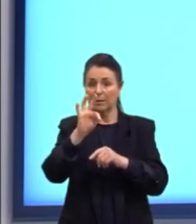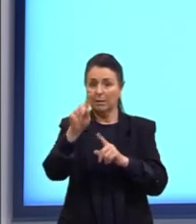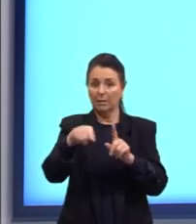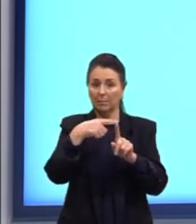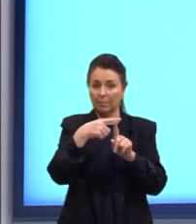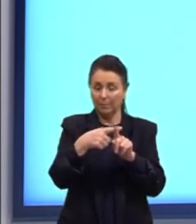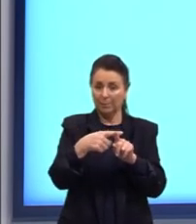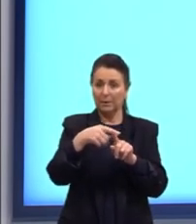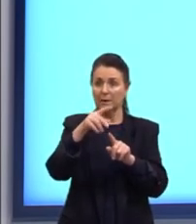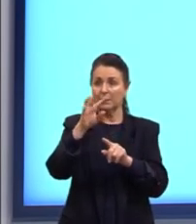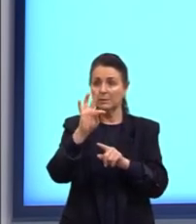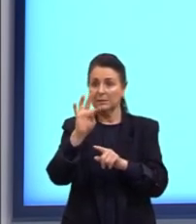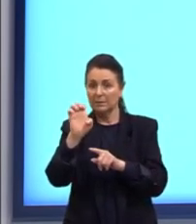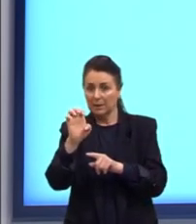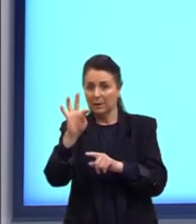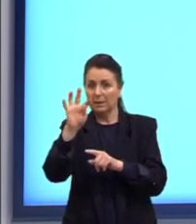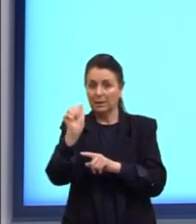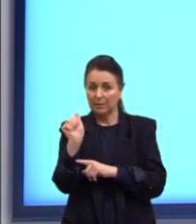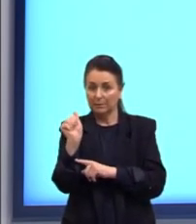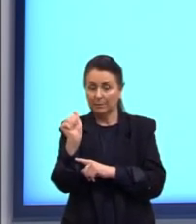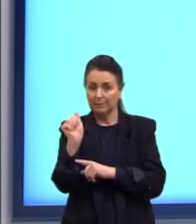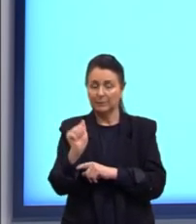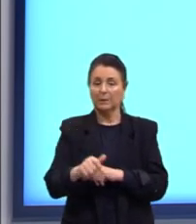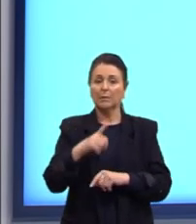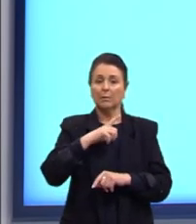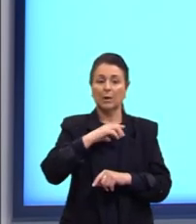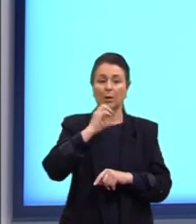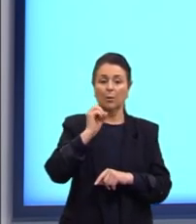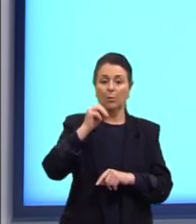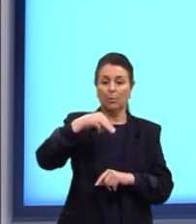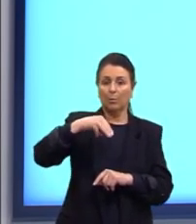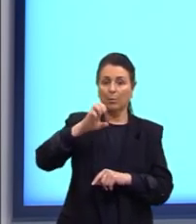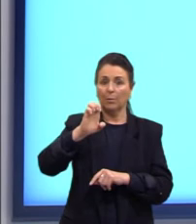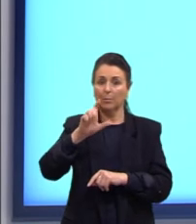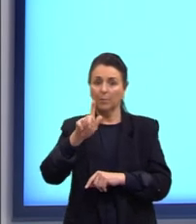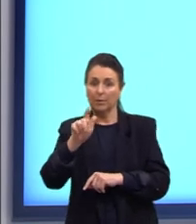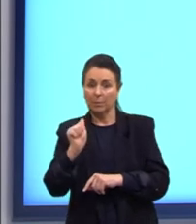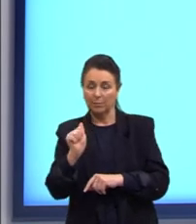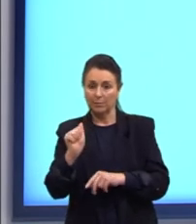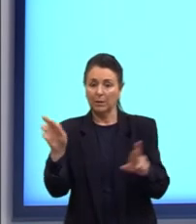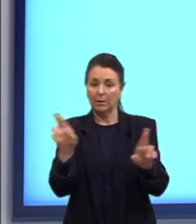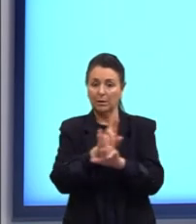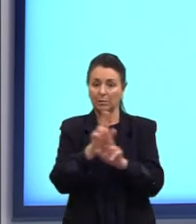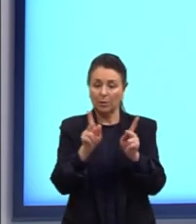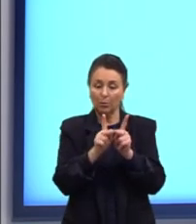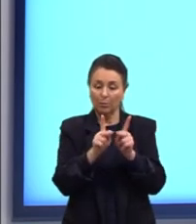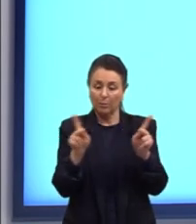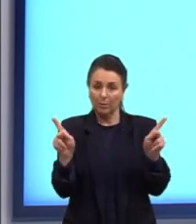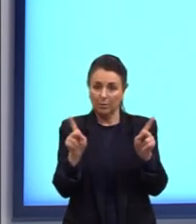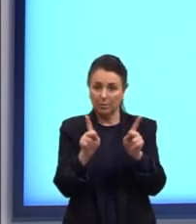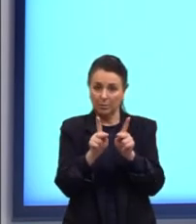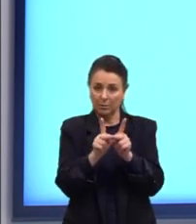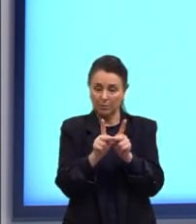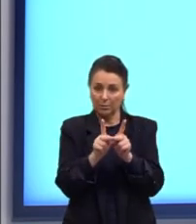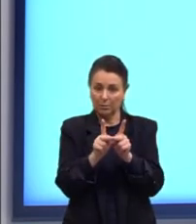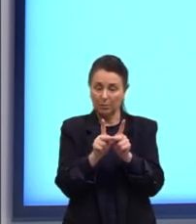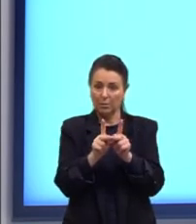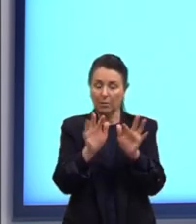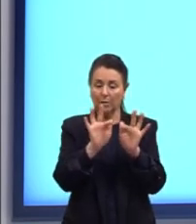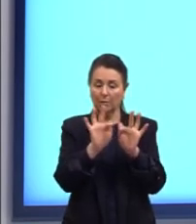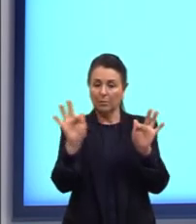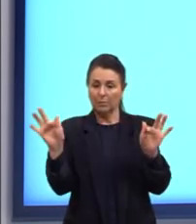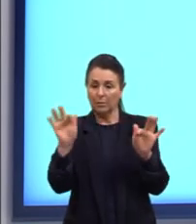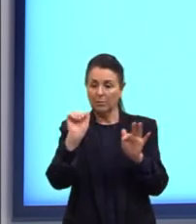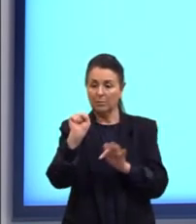também a equação trouxe o ômega que relaciona então com o período então é uma função